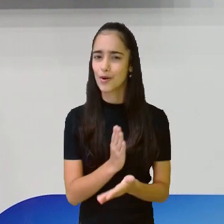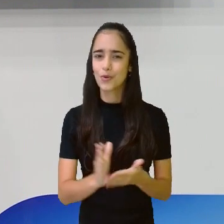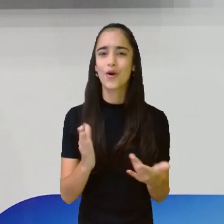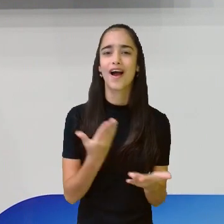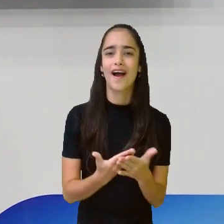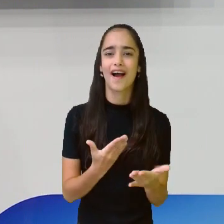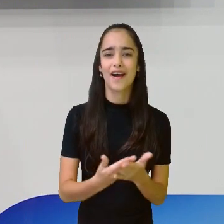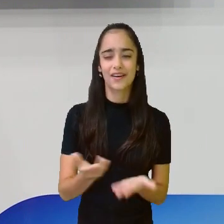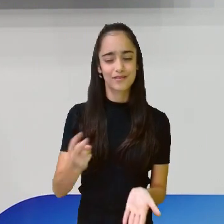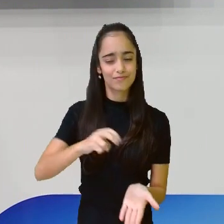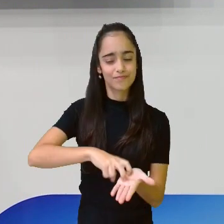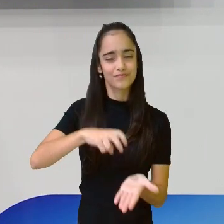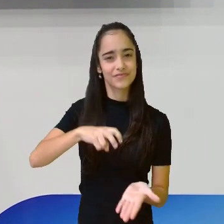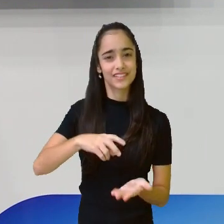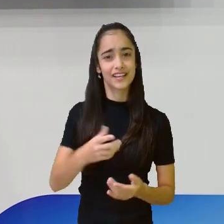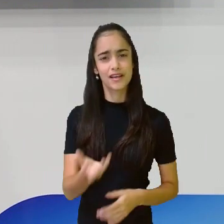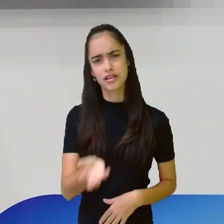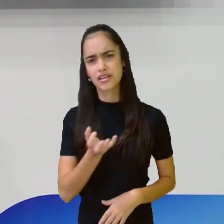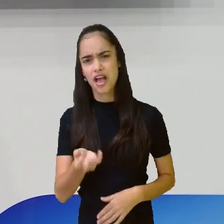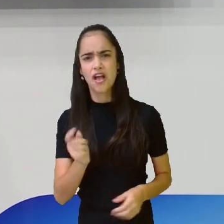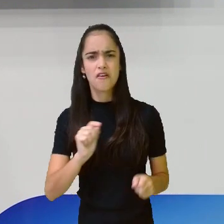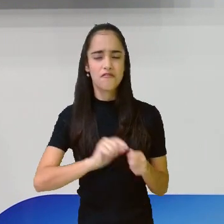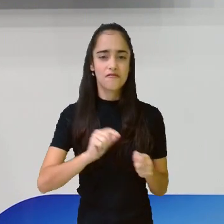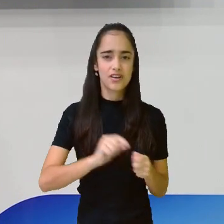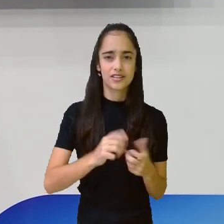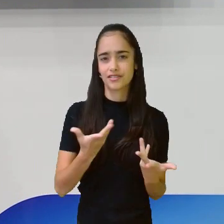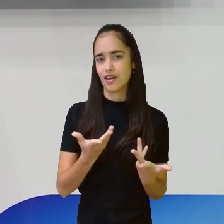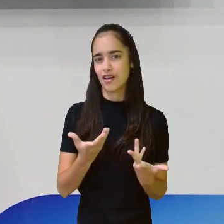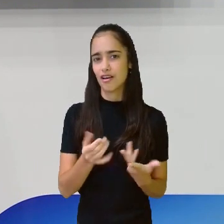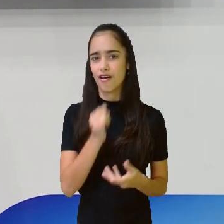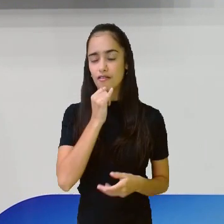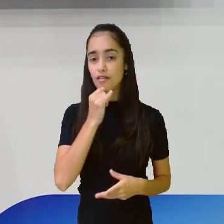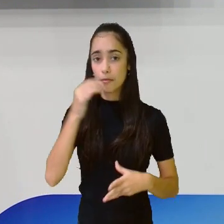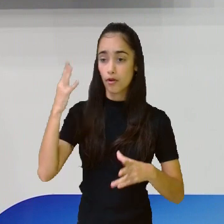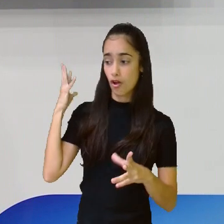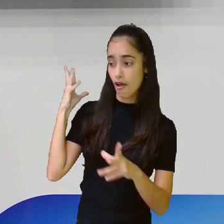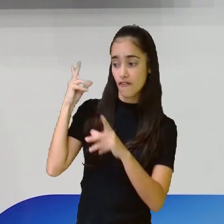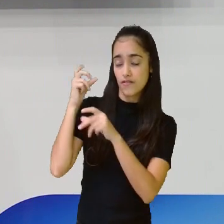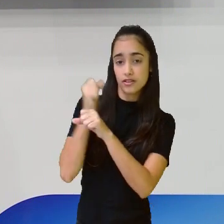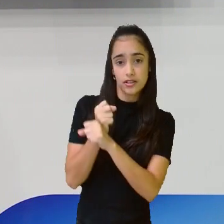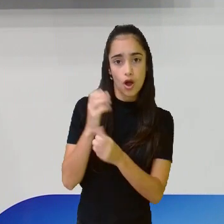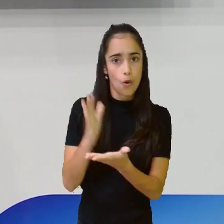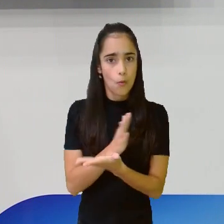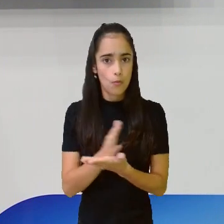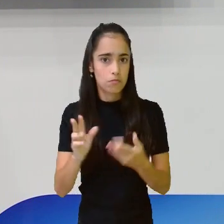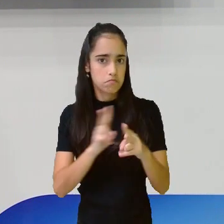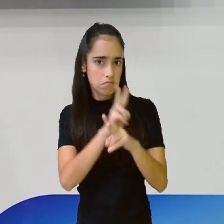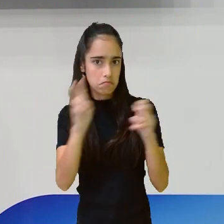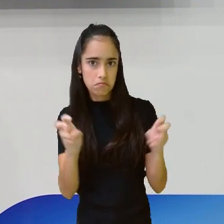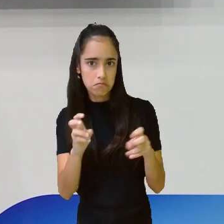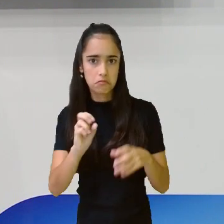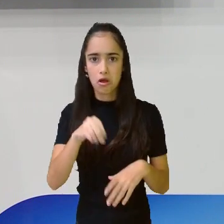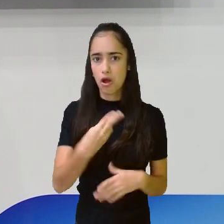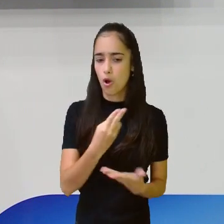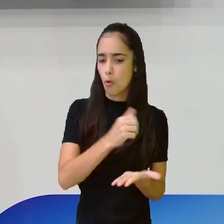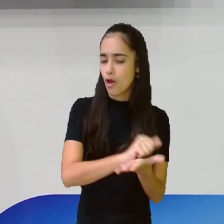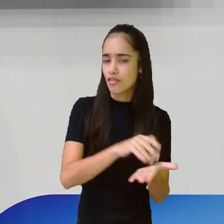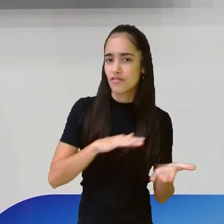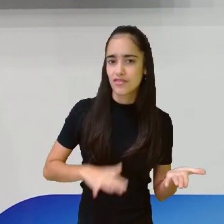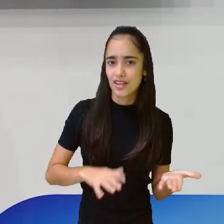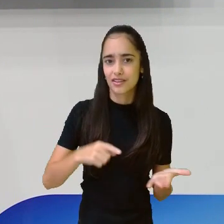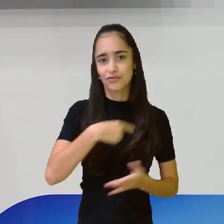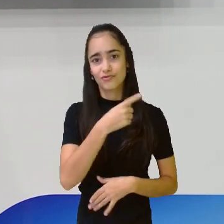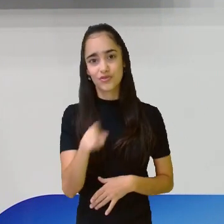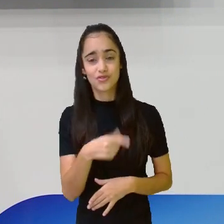nossa aula que quer fazer uma revisão de um determinado assunto, de algum tema, alguma atividade que você não deu tempo de